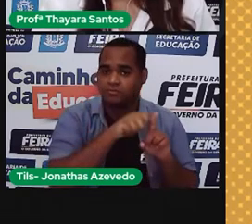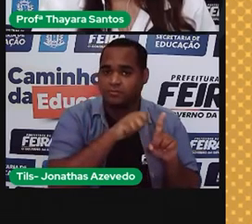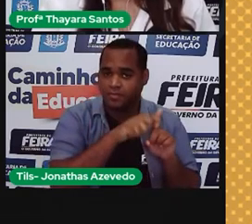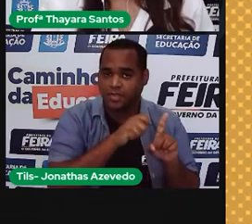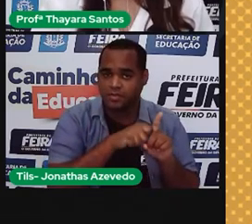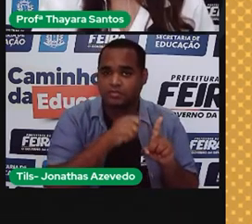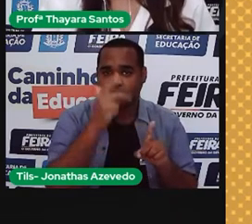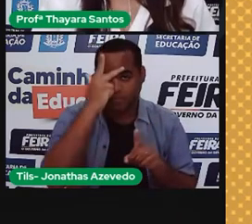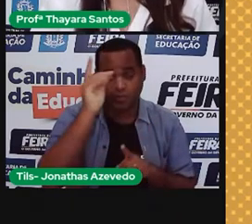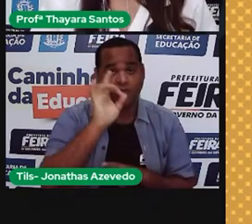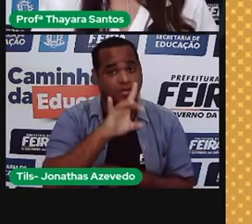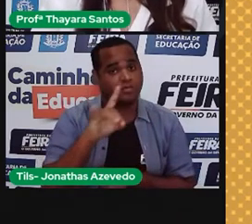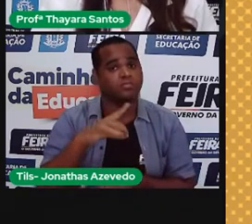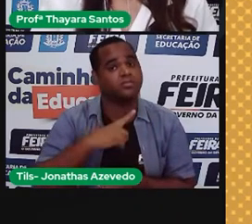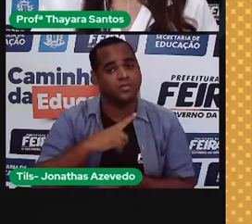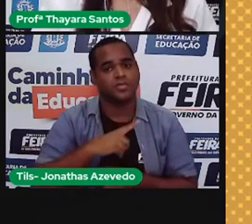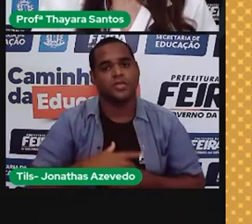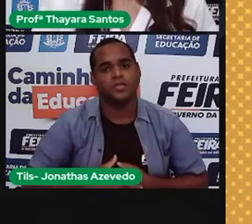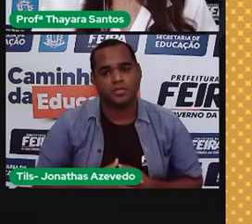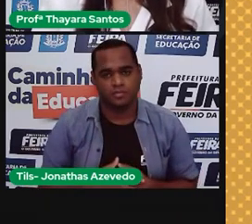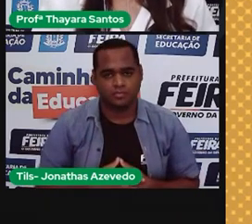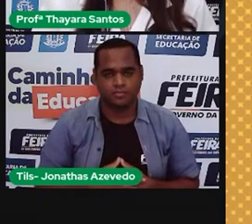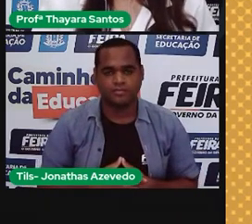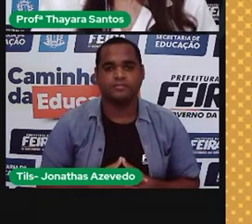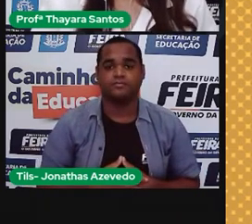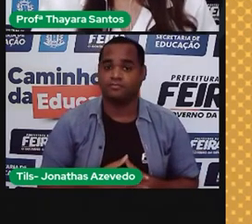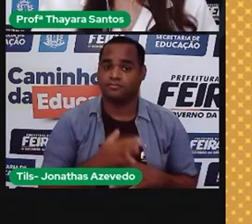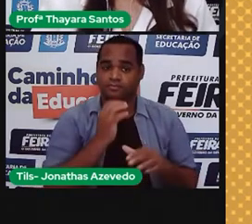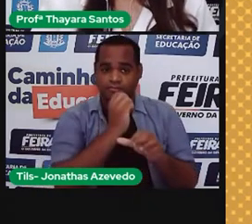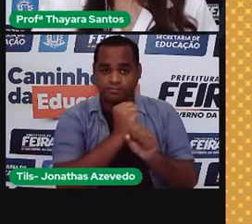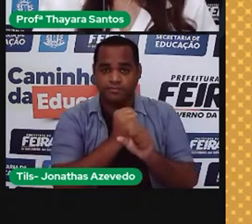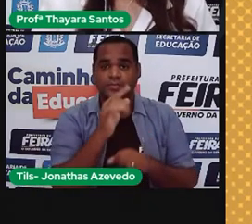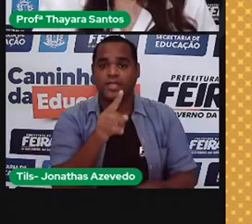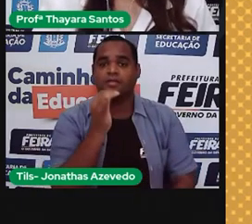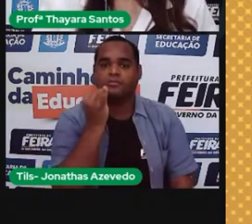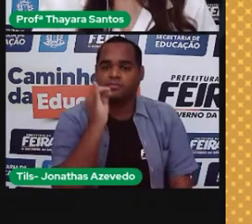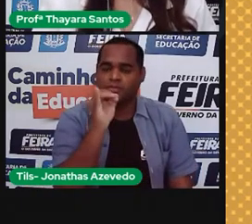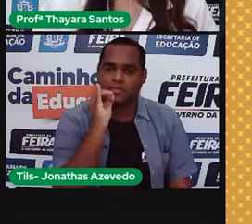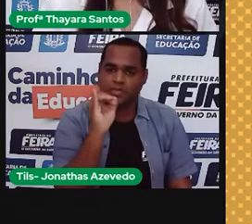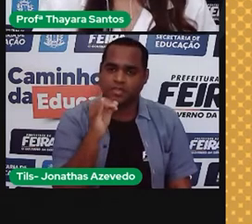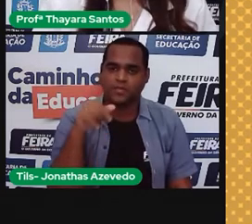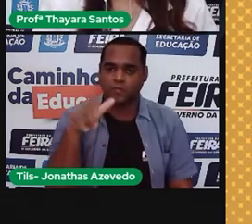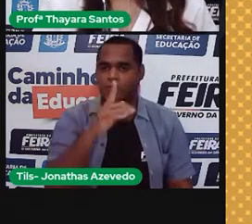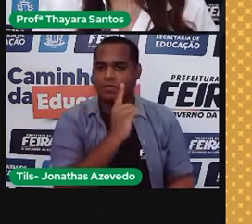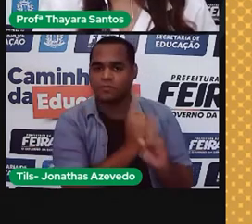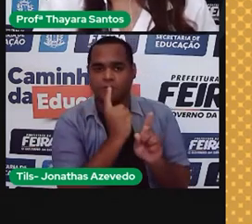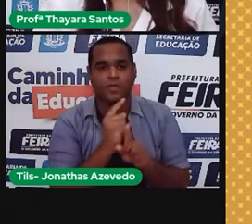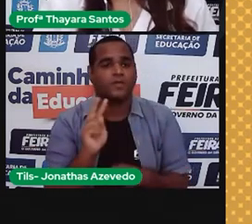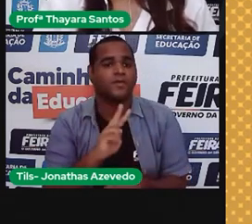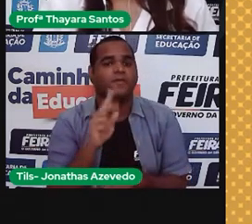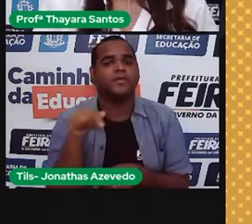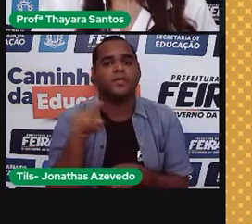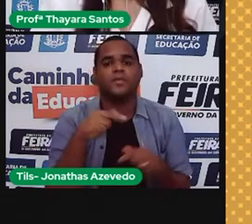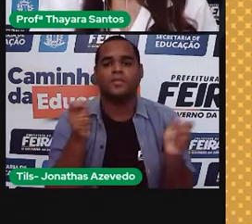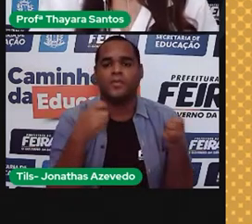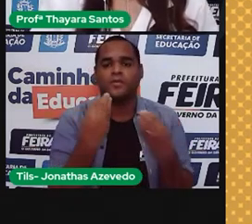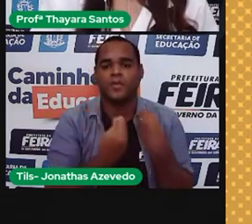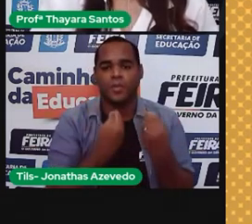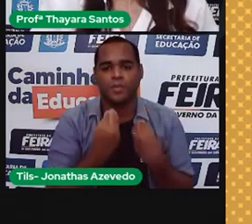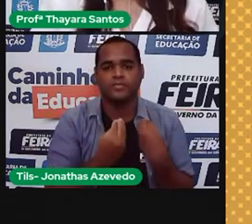chuveiro consome isso aqui. Então, nessa conta de energia aqui, para a gente achar o valor, que é que a gente tem que fazer?